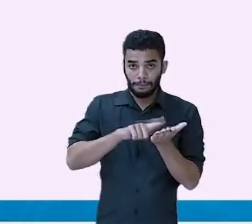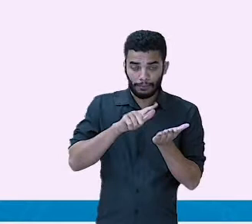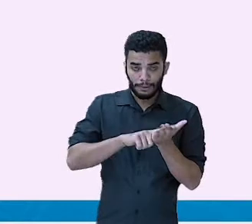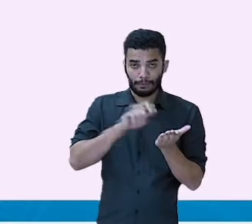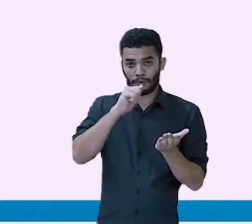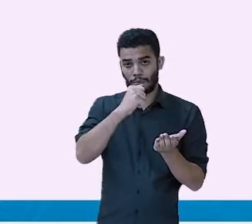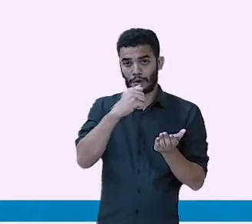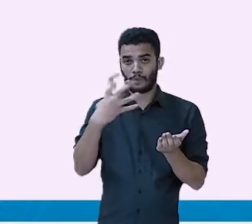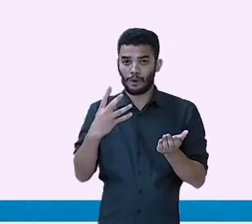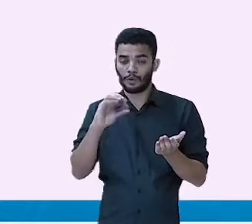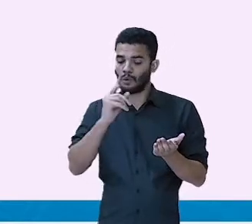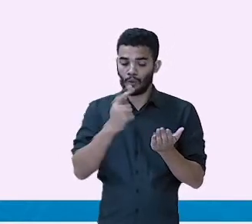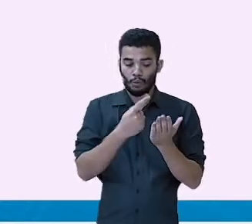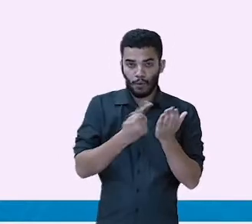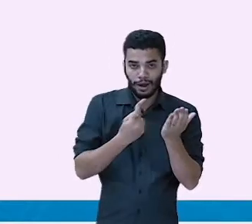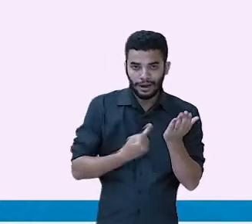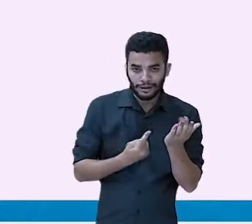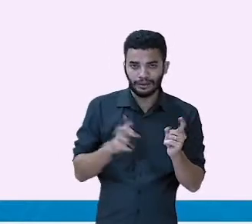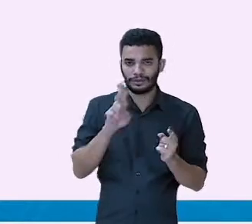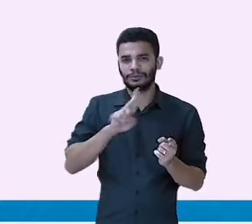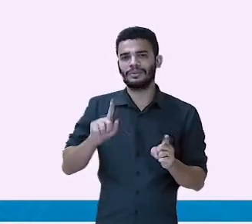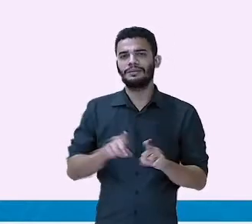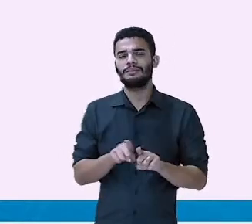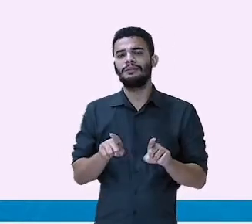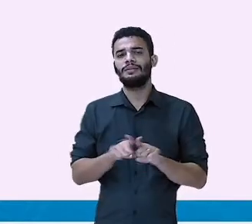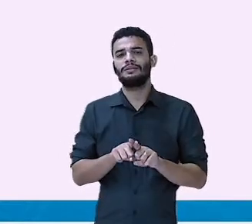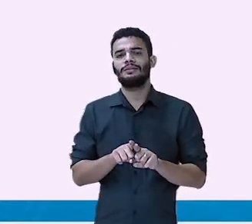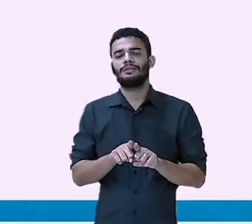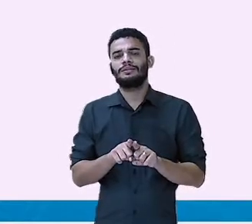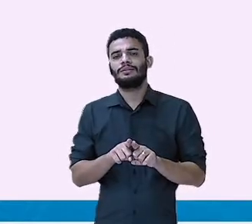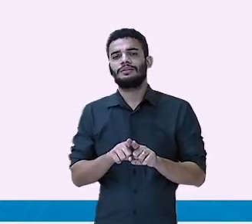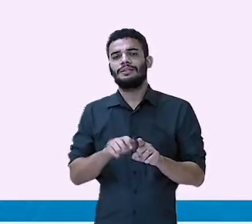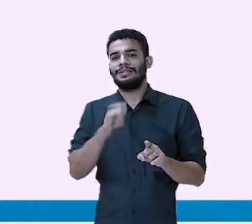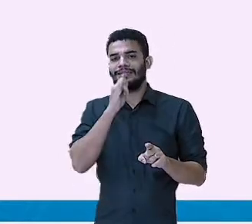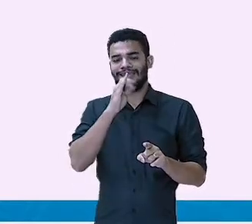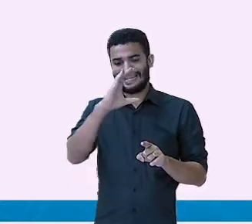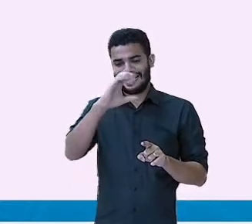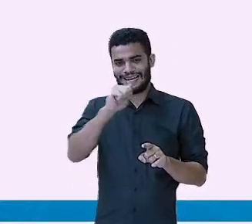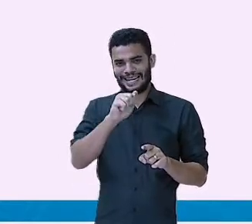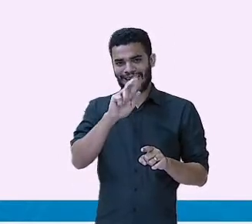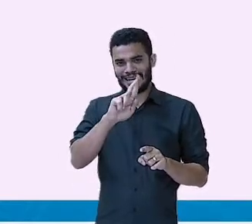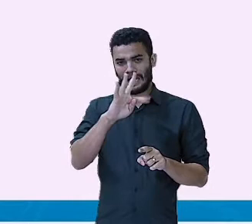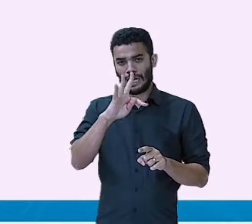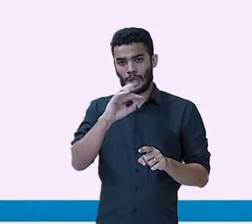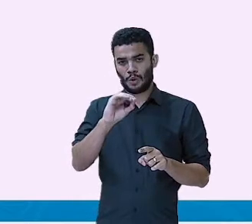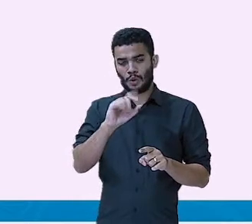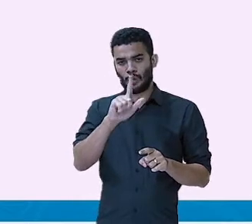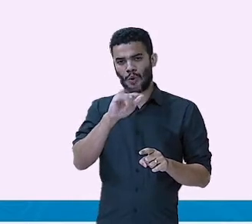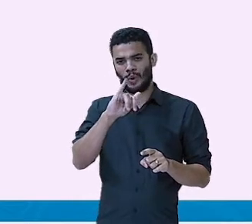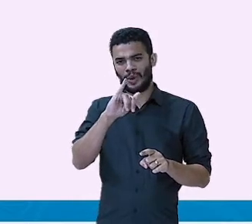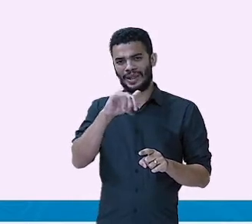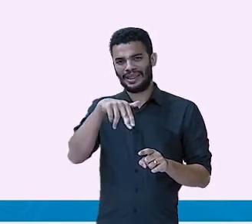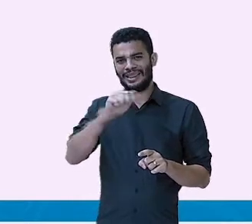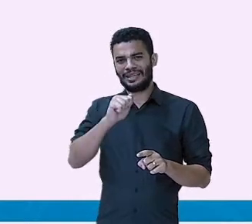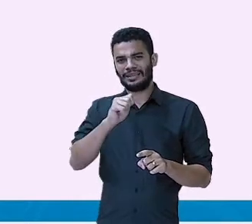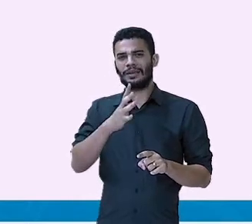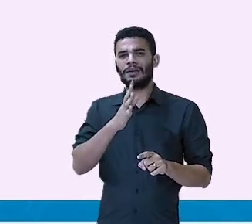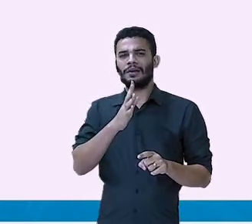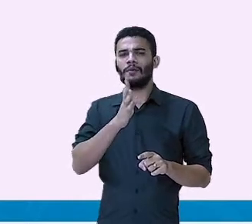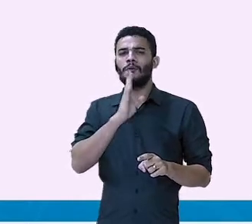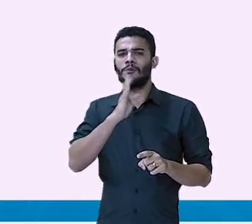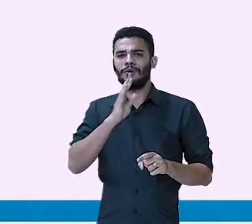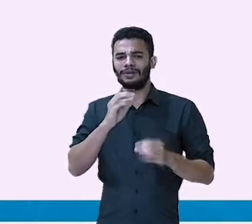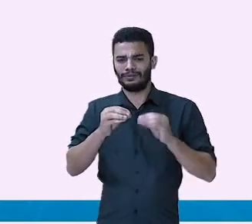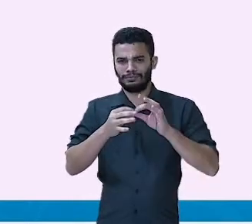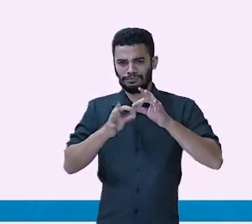ou de caderno, uma cartolina. Lembrando que, se você não tiver, pode utilizar folha de caderno também.